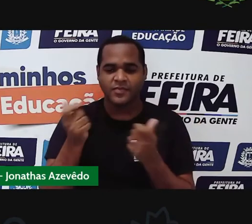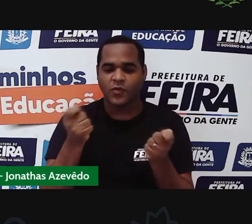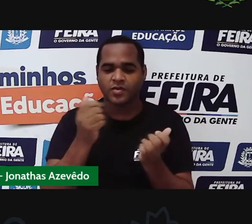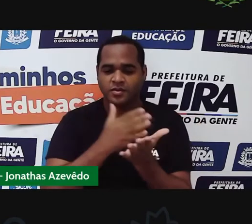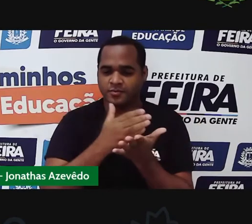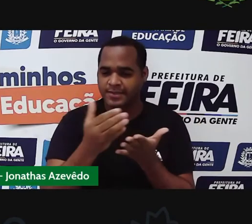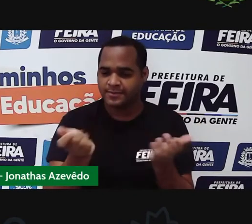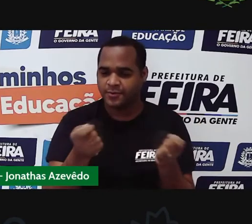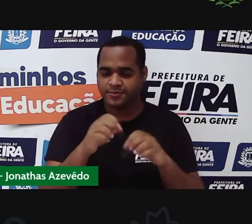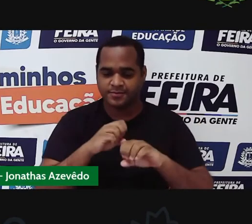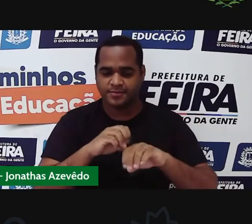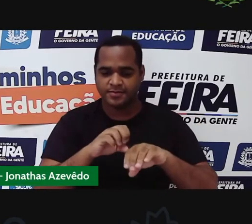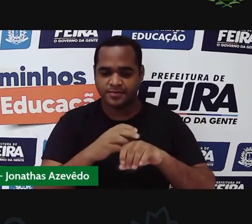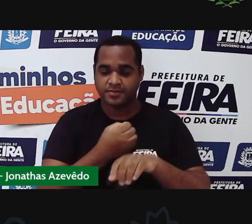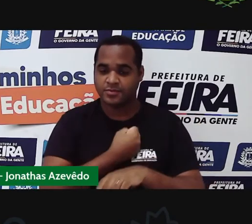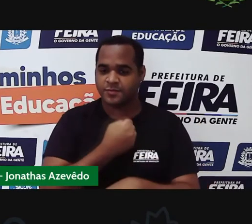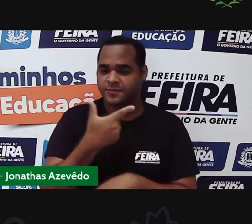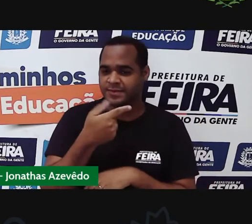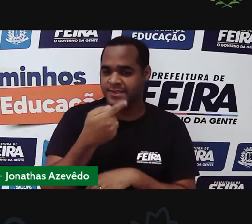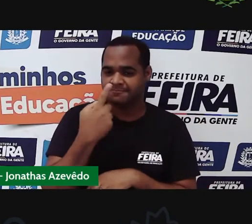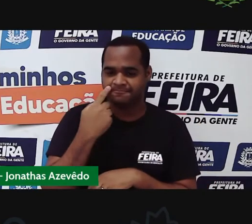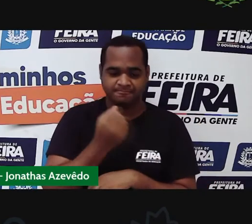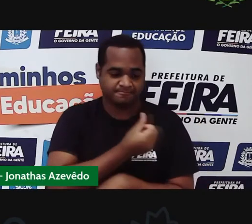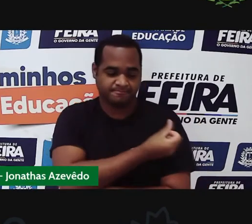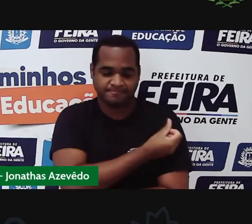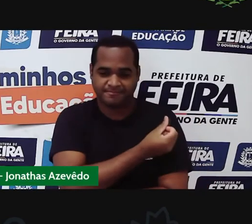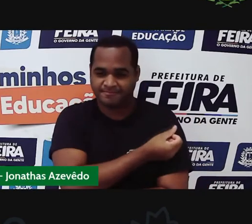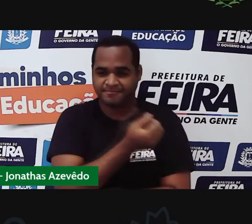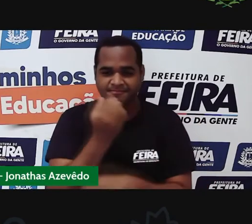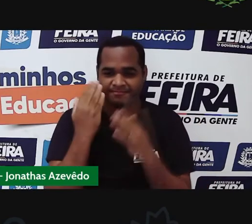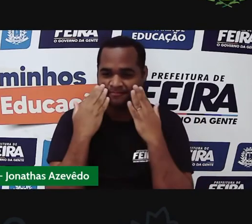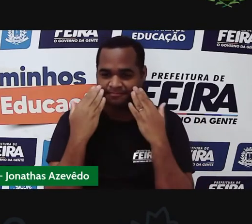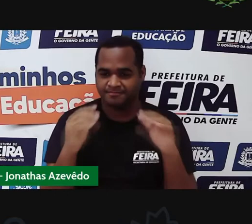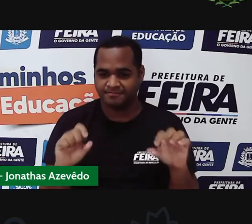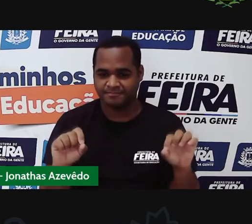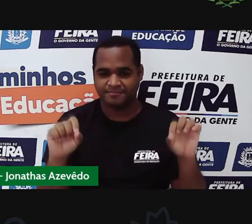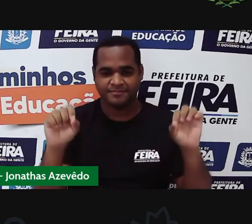de número 27 do sexto ano. Vou botar minha apresentação para vocês.